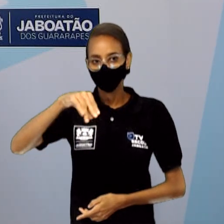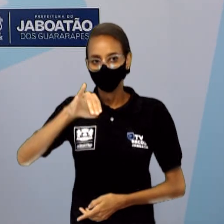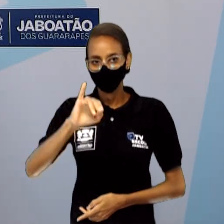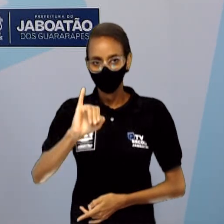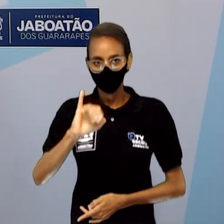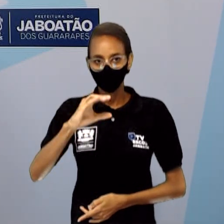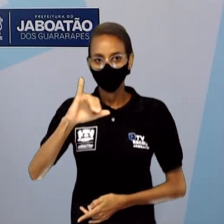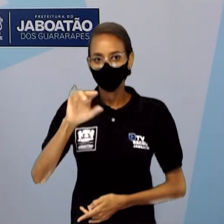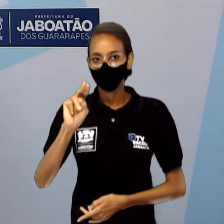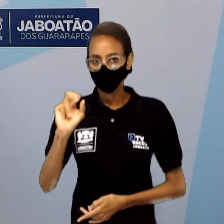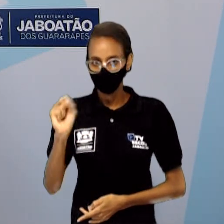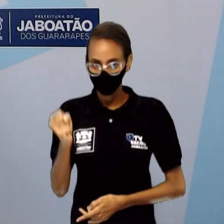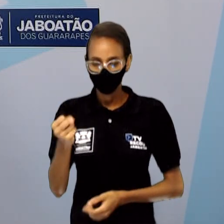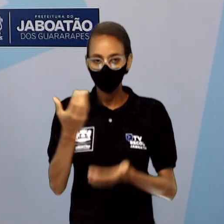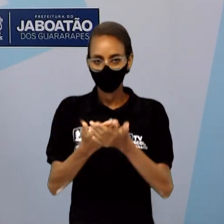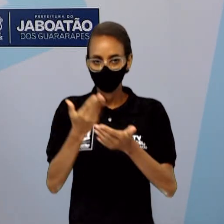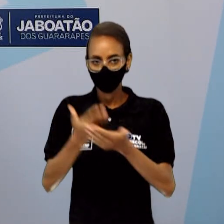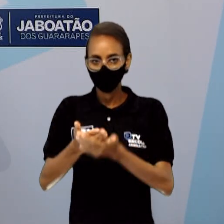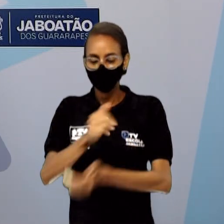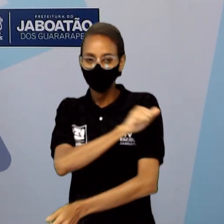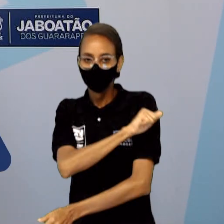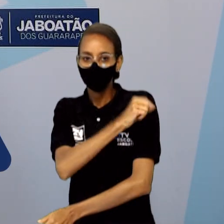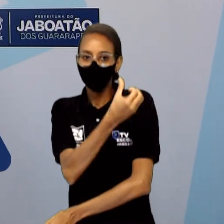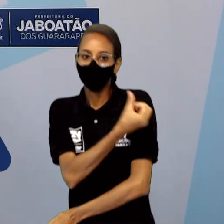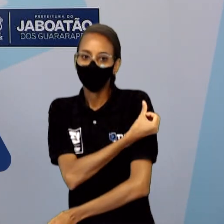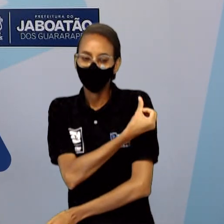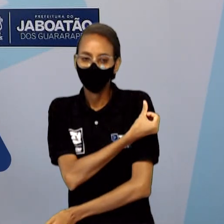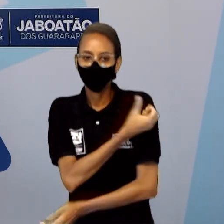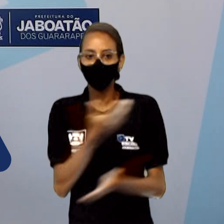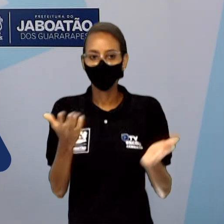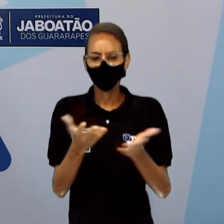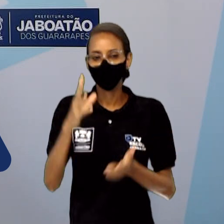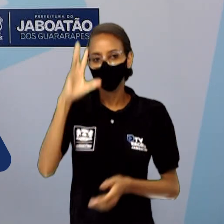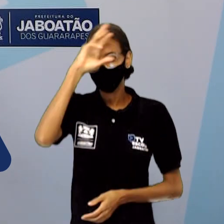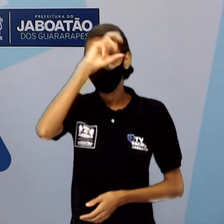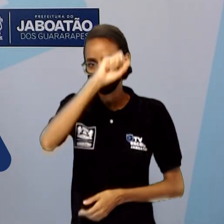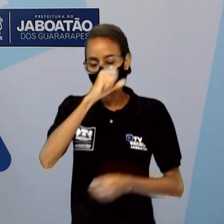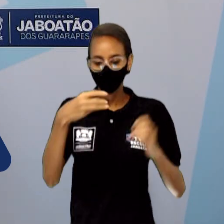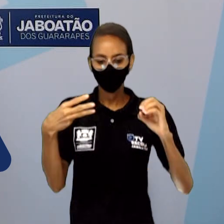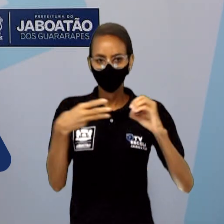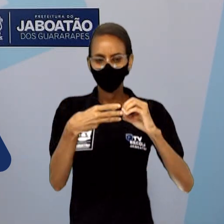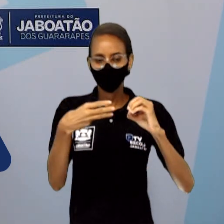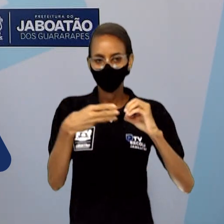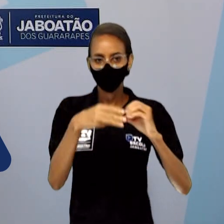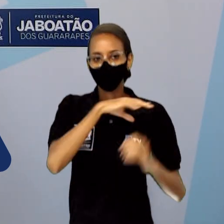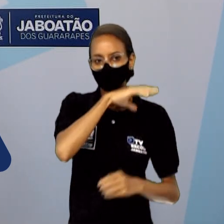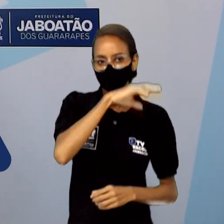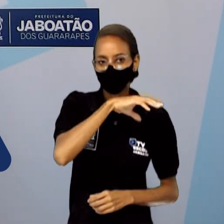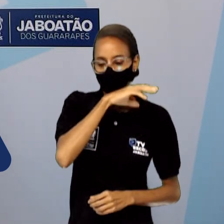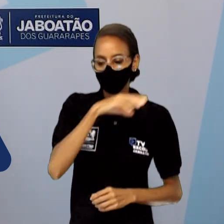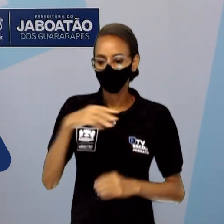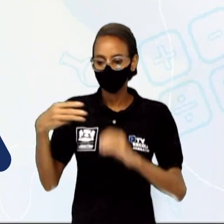sextos anos. Nós vamos falar sobre a diferença entre células animais e células vegetais.